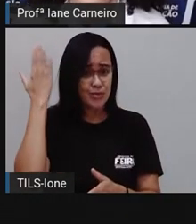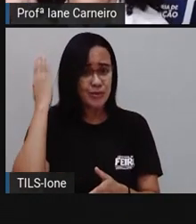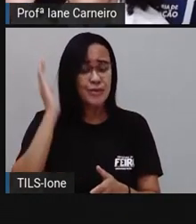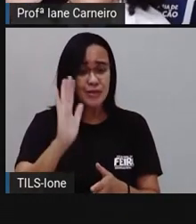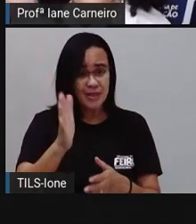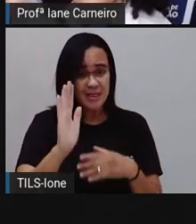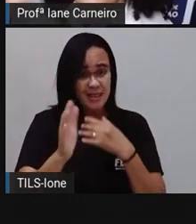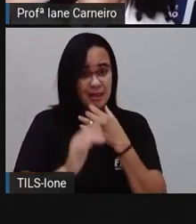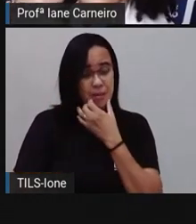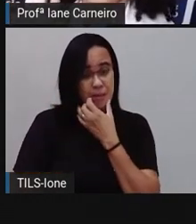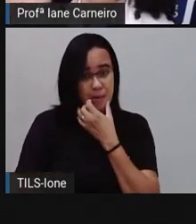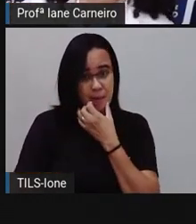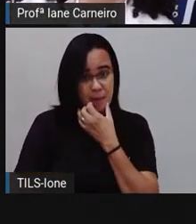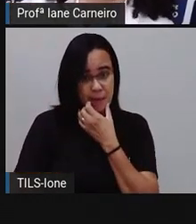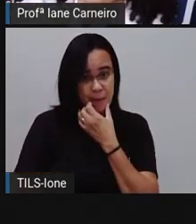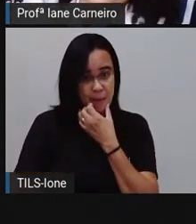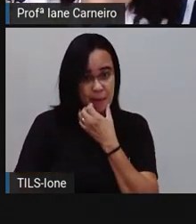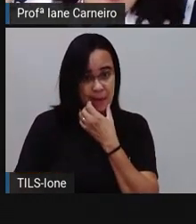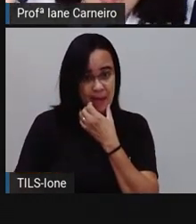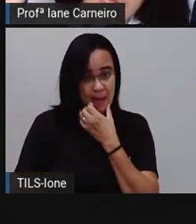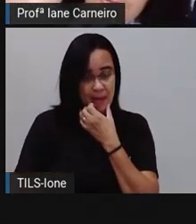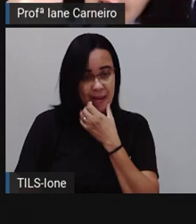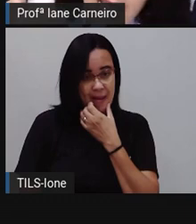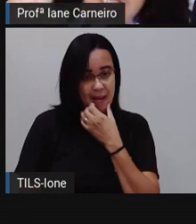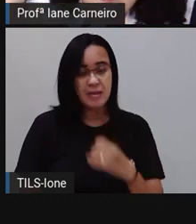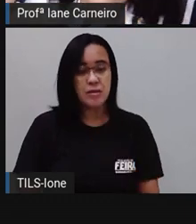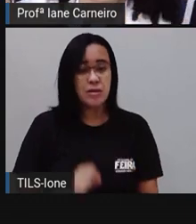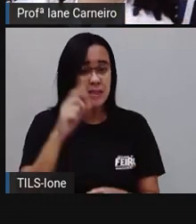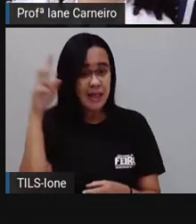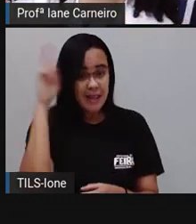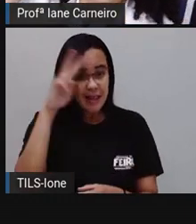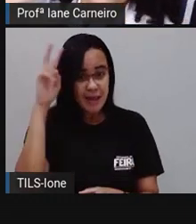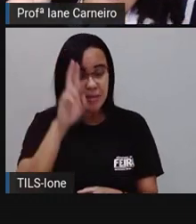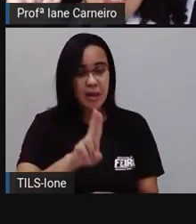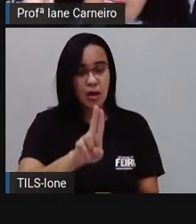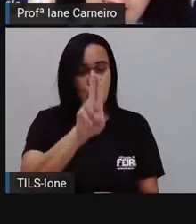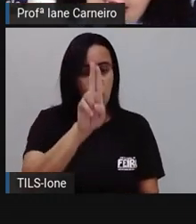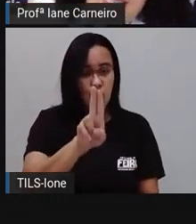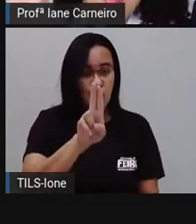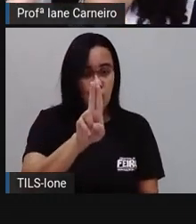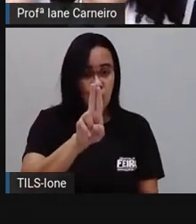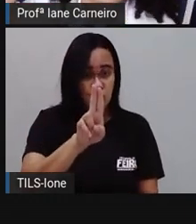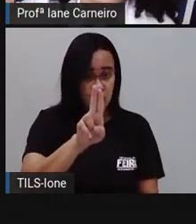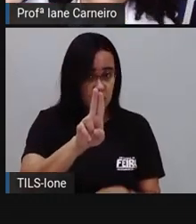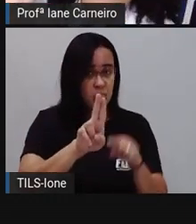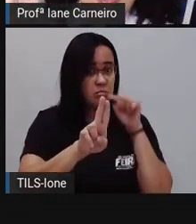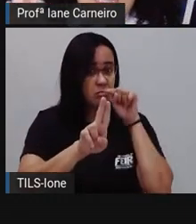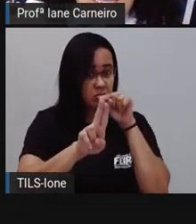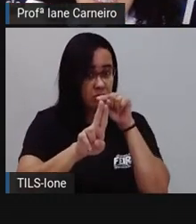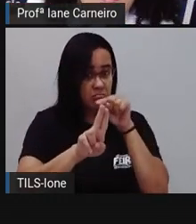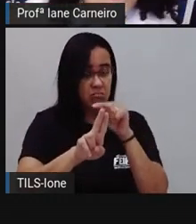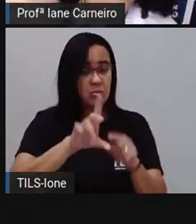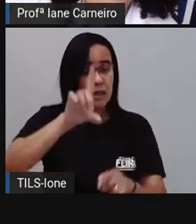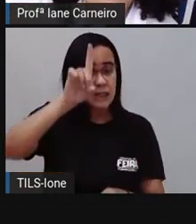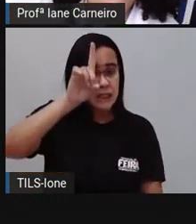o valor, né? Posicional das unidades. O valor das dezenas, das centenas, da unidade de